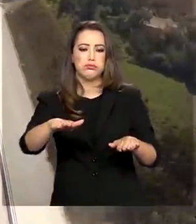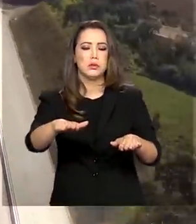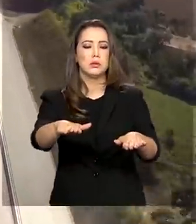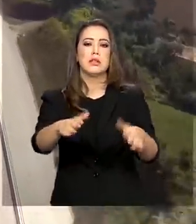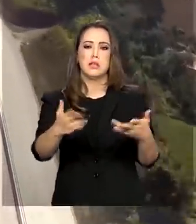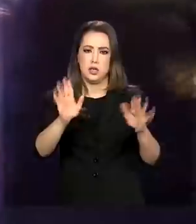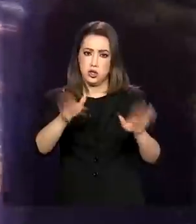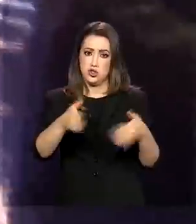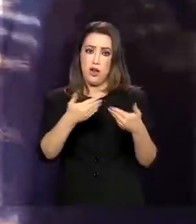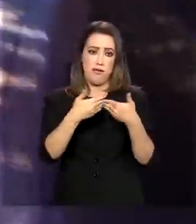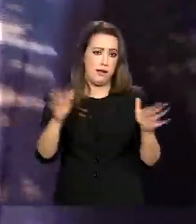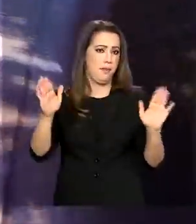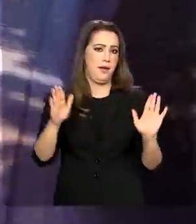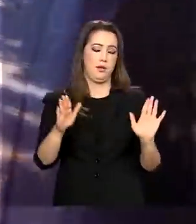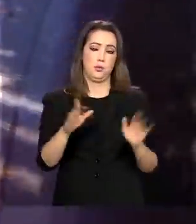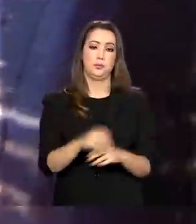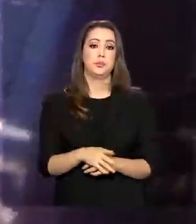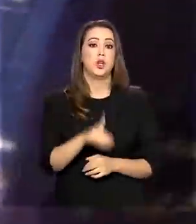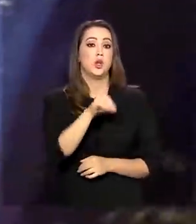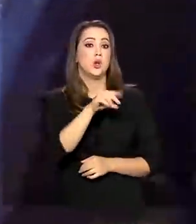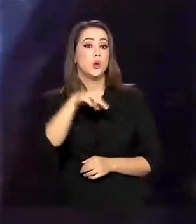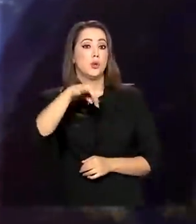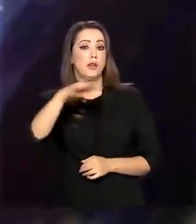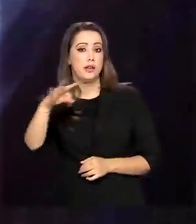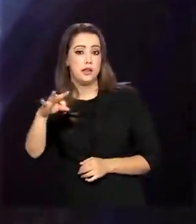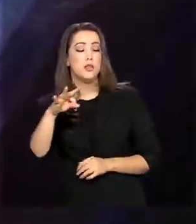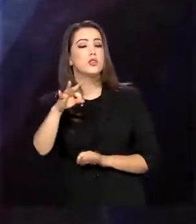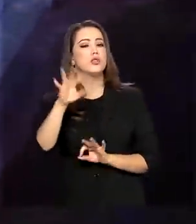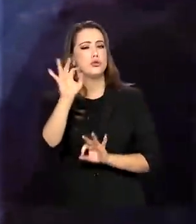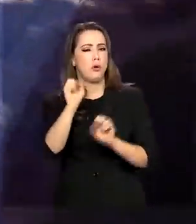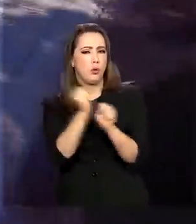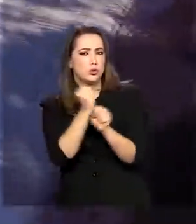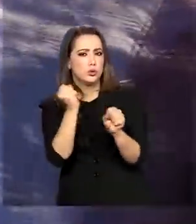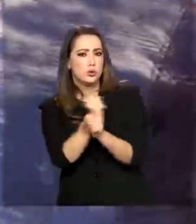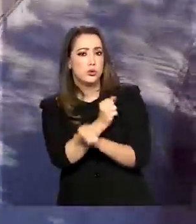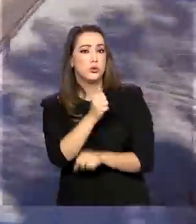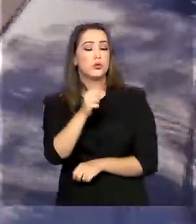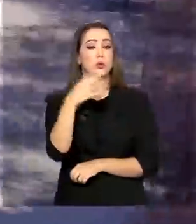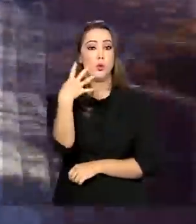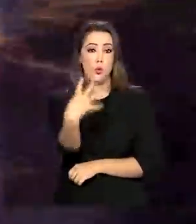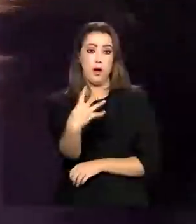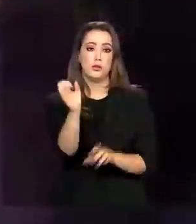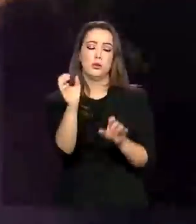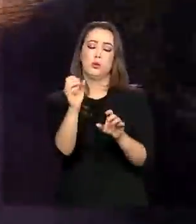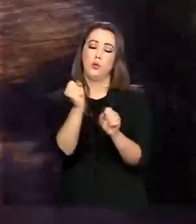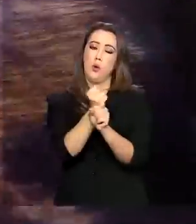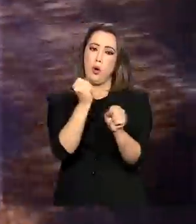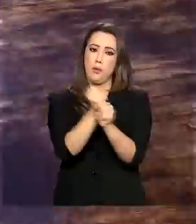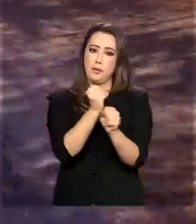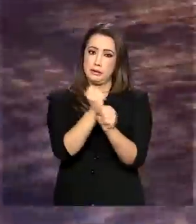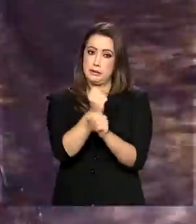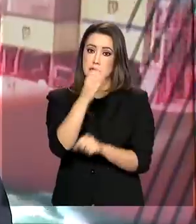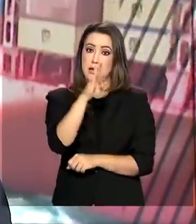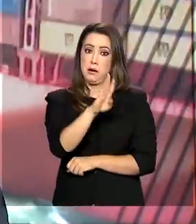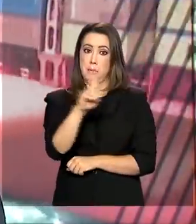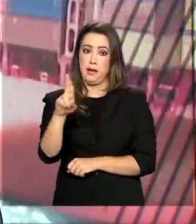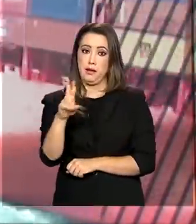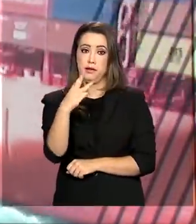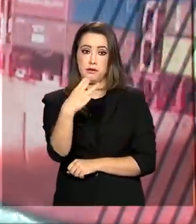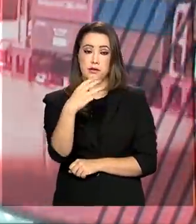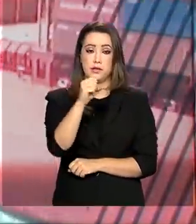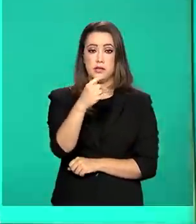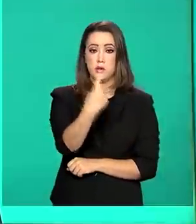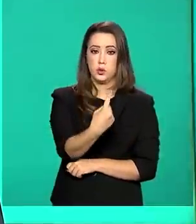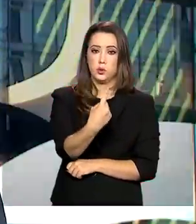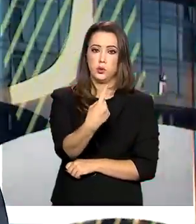responsável por 4 de um total de 11 lotes das obras de duplicação e melhoramentos na BR-381, que fica entre